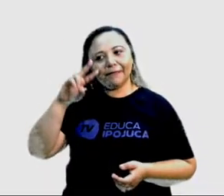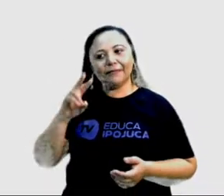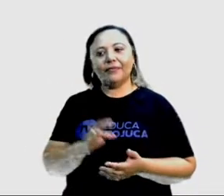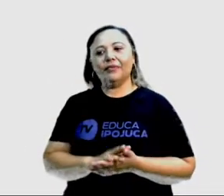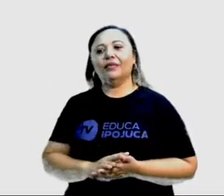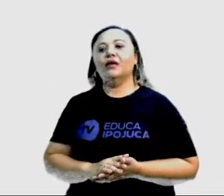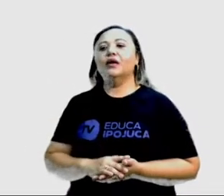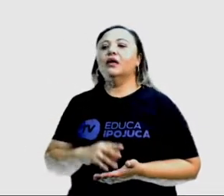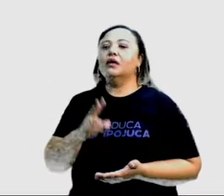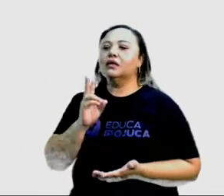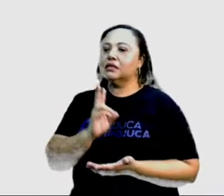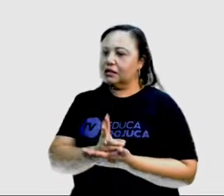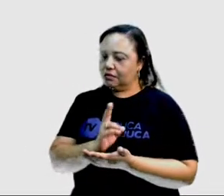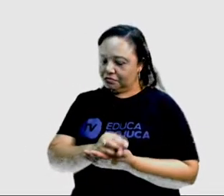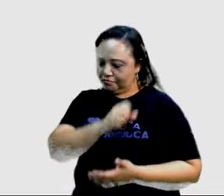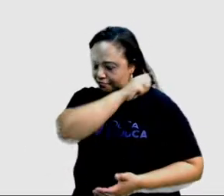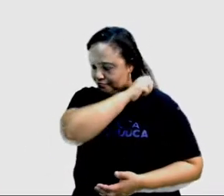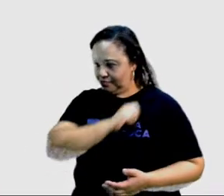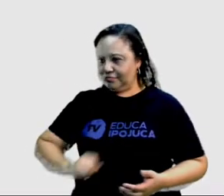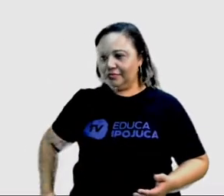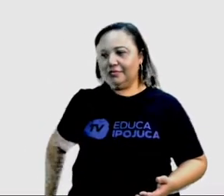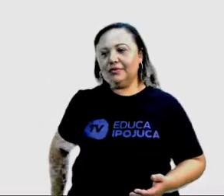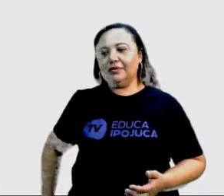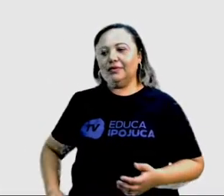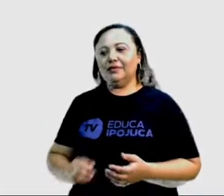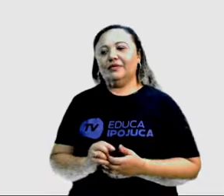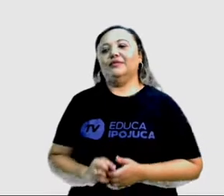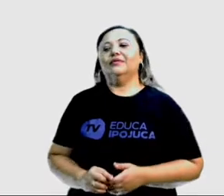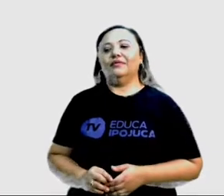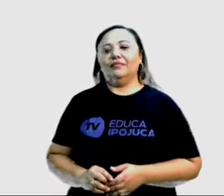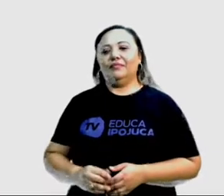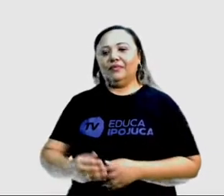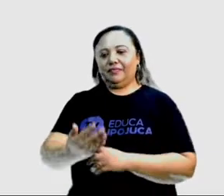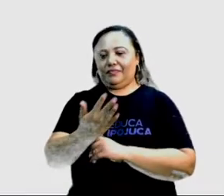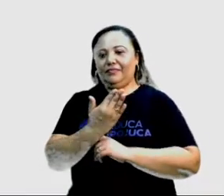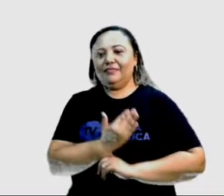Sempre uso o cinto de segurança para a minha segurança.